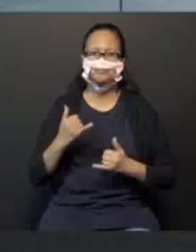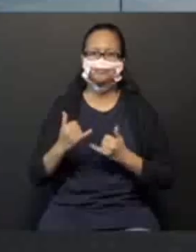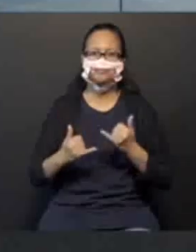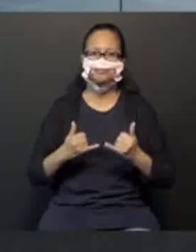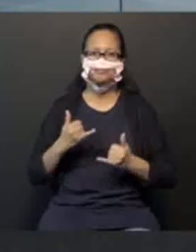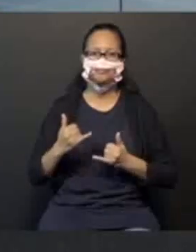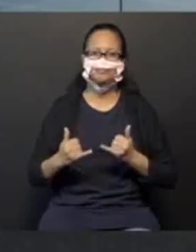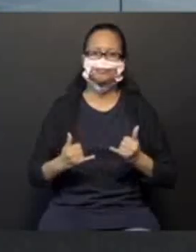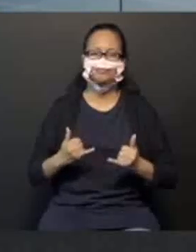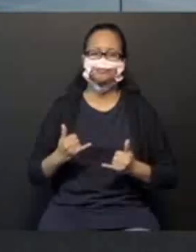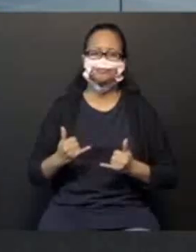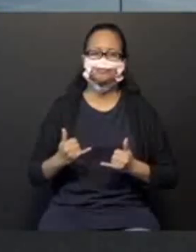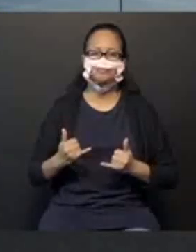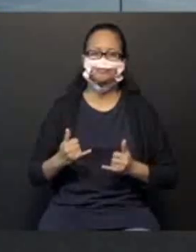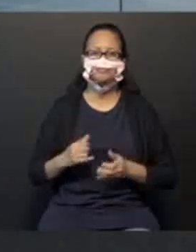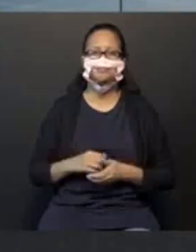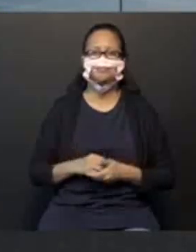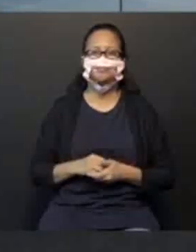Agora a